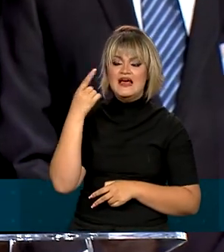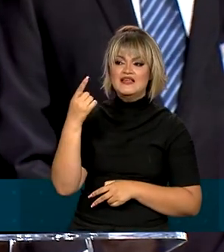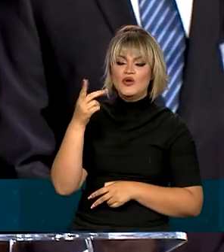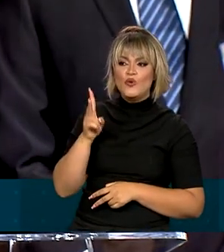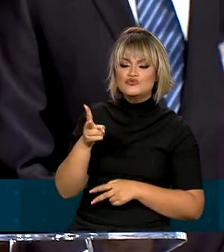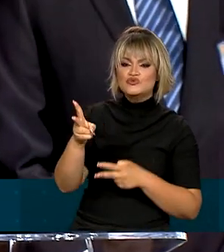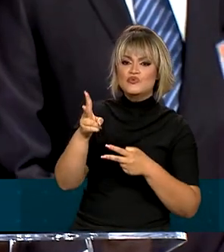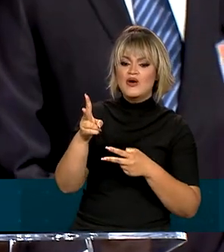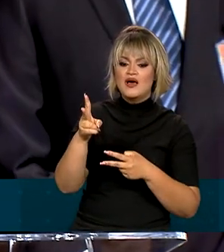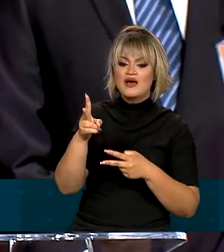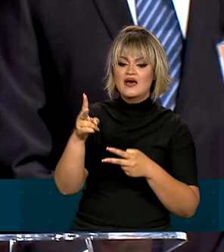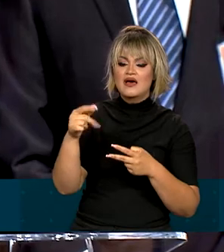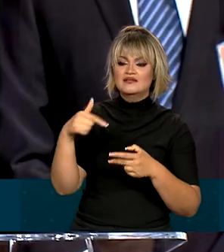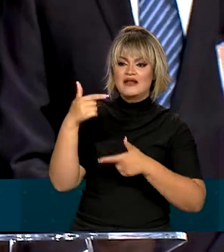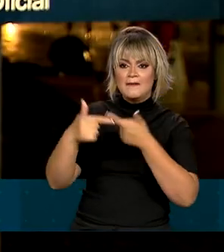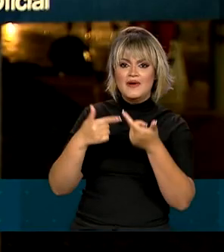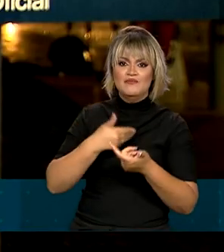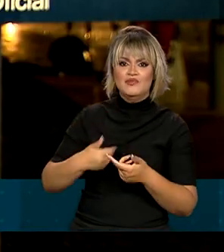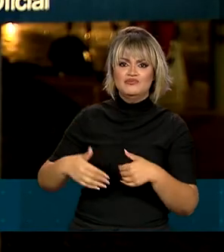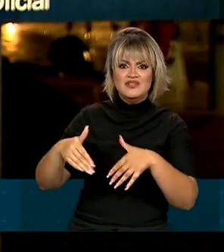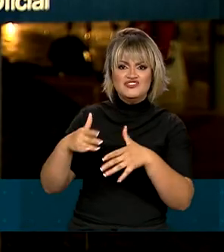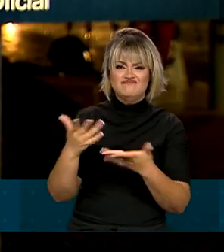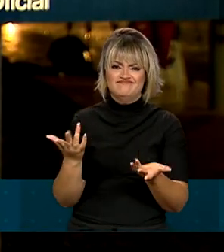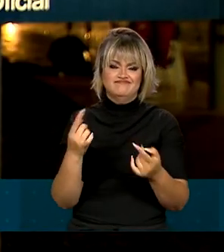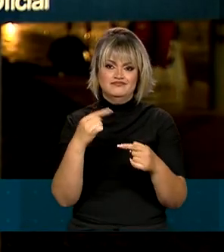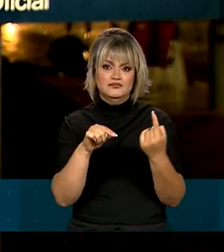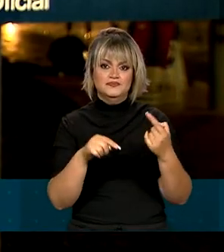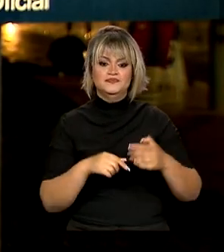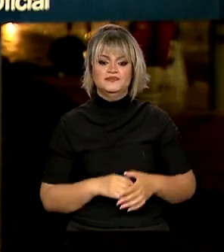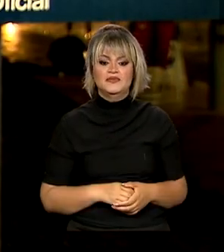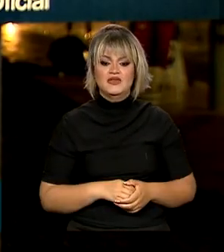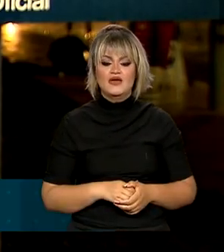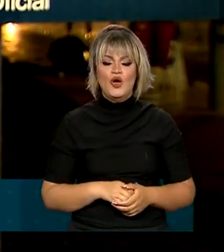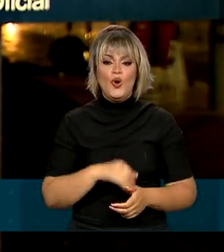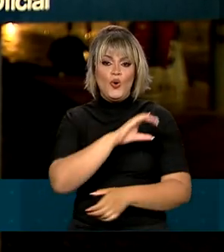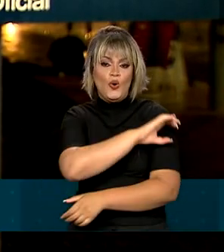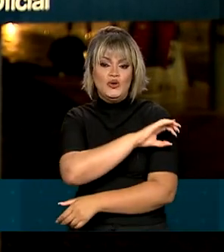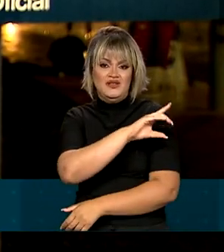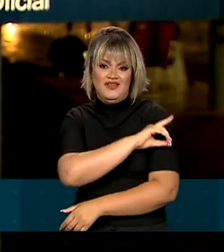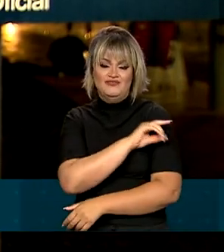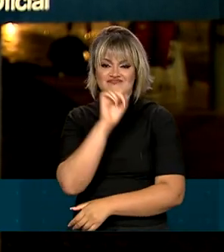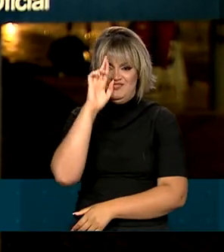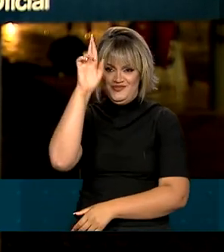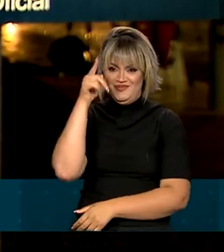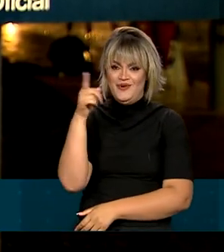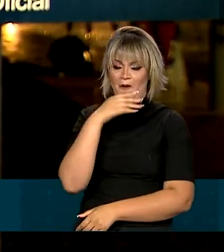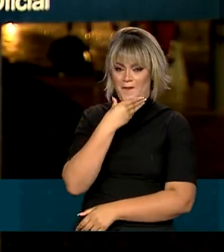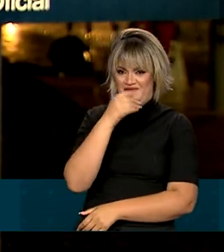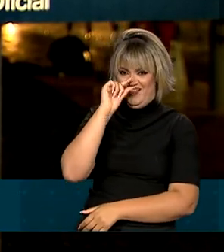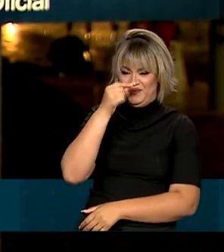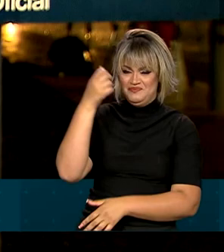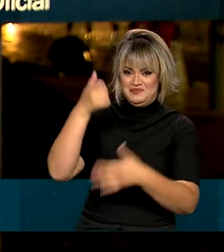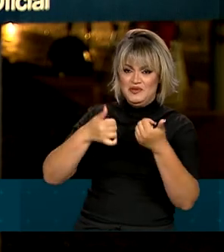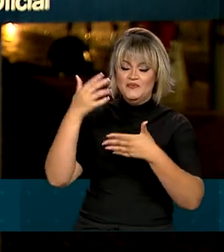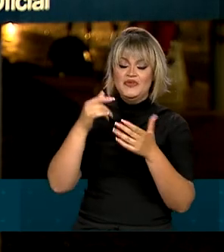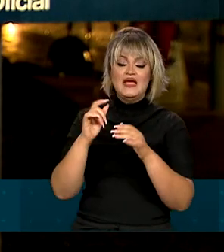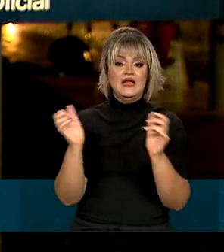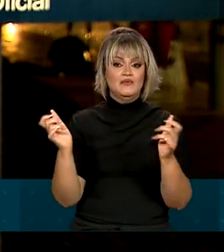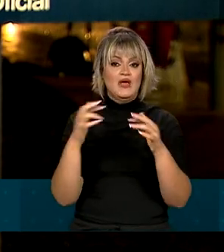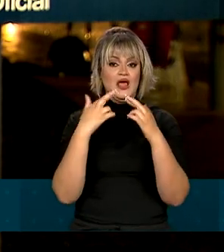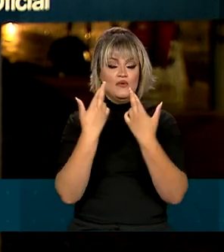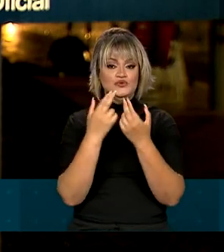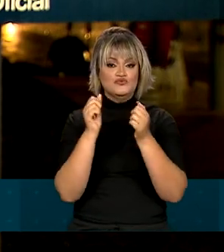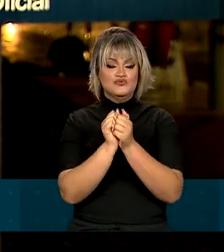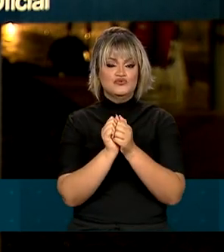continuidade de serviços públicos. No fim do dia, o coordenador do governo de transição, Geraldo Alckmin, se reuniu com o